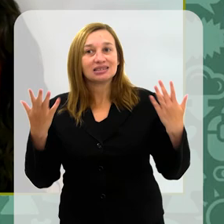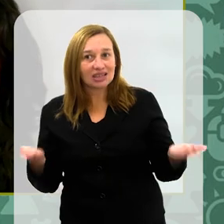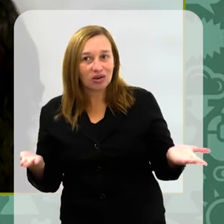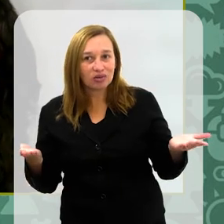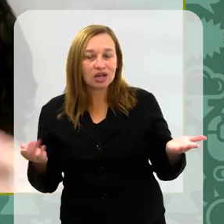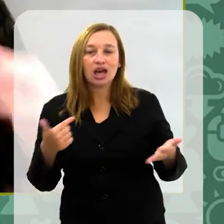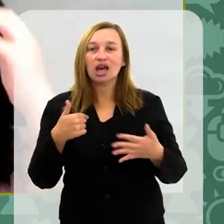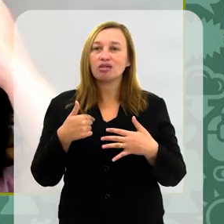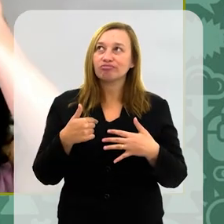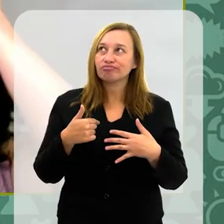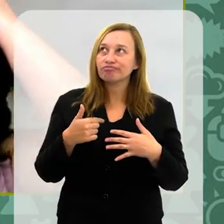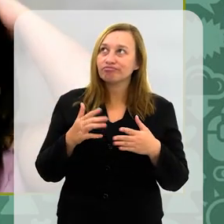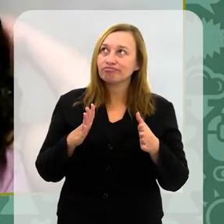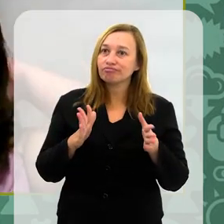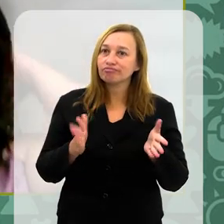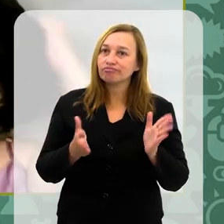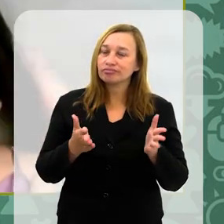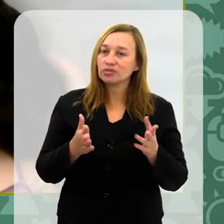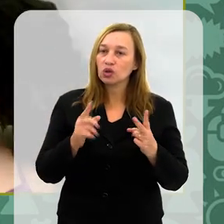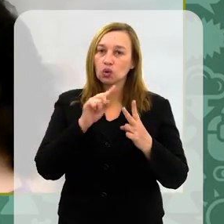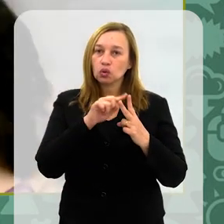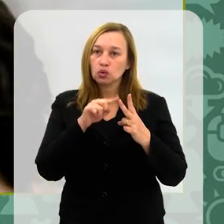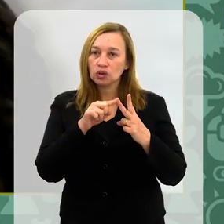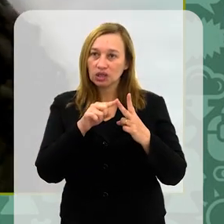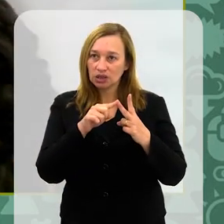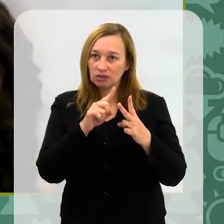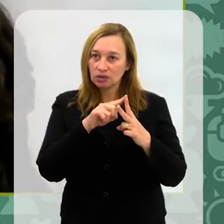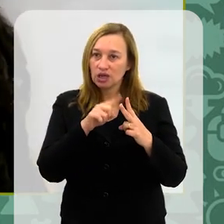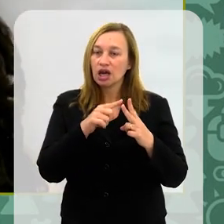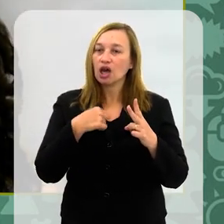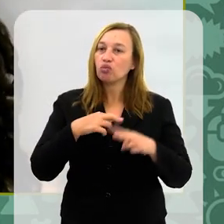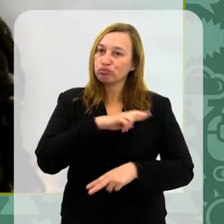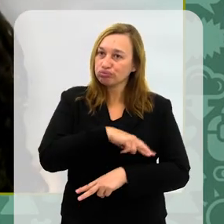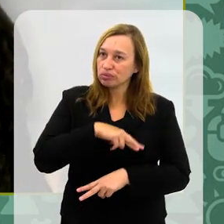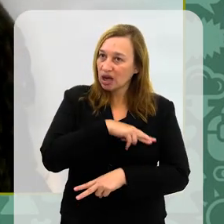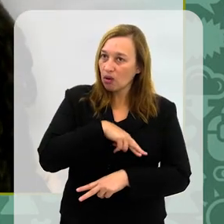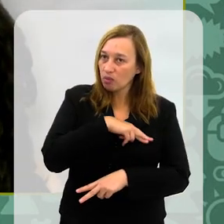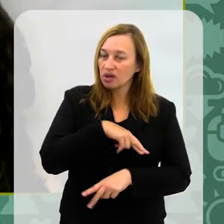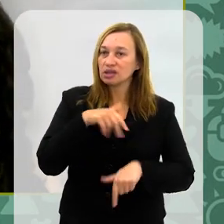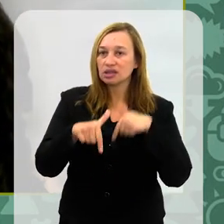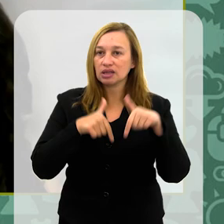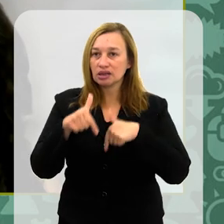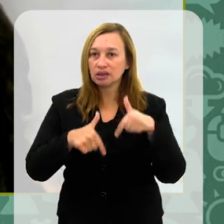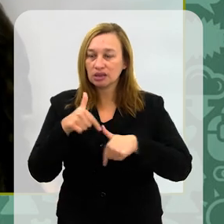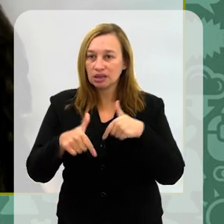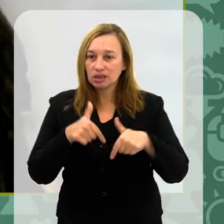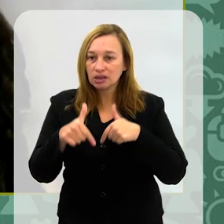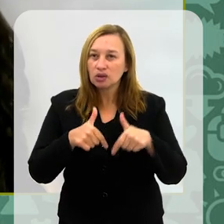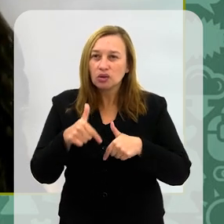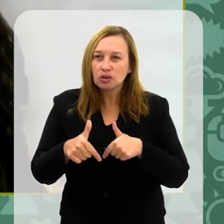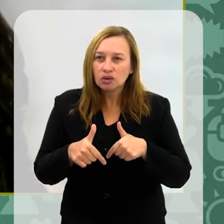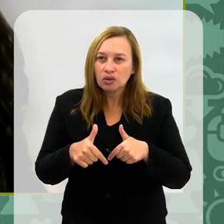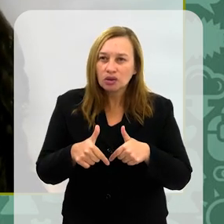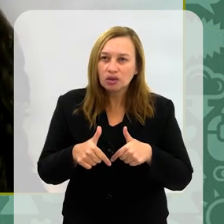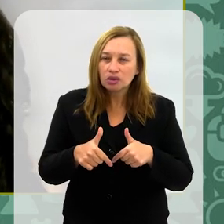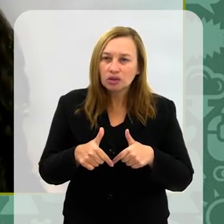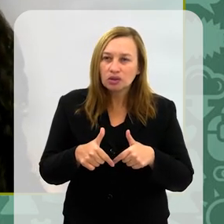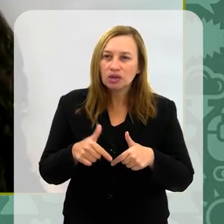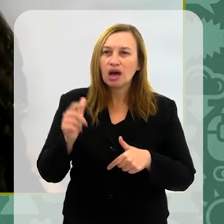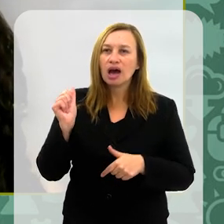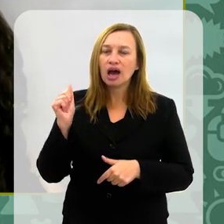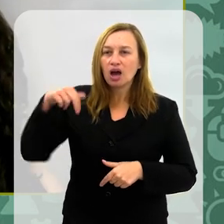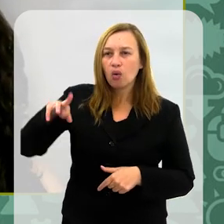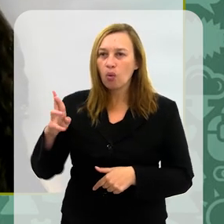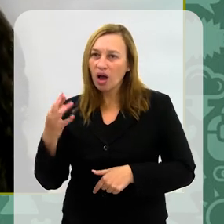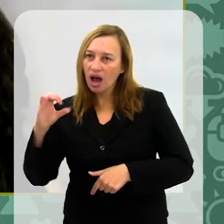Então, eu atualmente, eu sigo duas linhas. Eu trabalho com romances, mas eu trabalho tanto com young adult, publicados